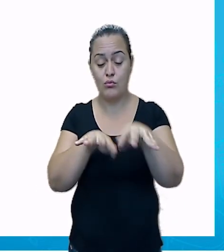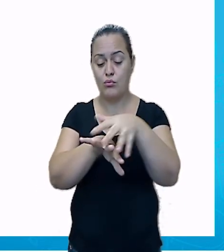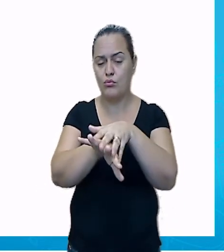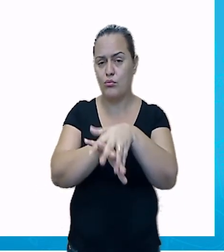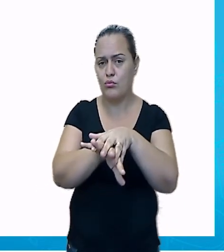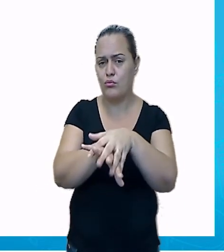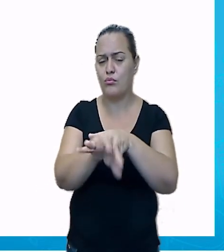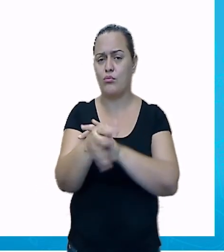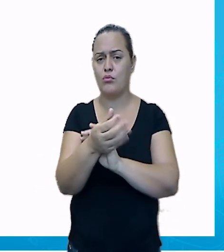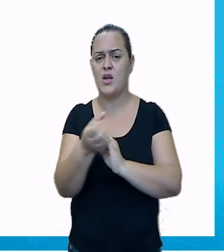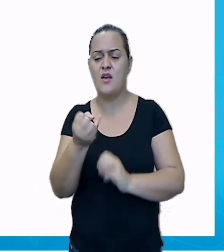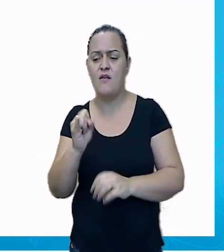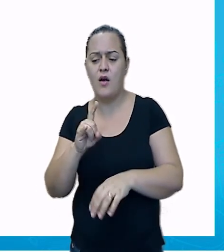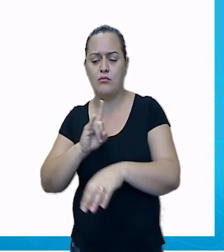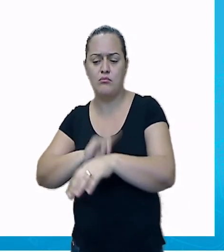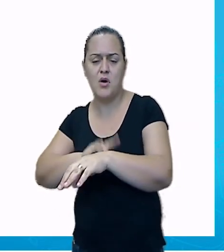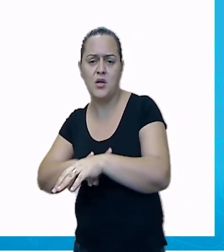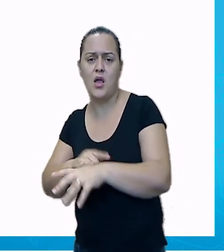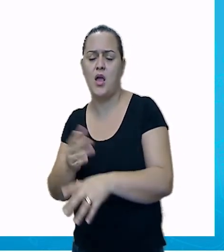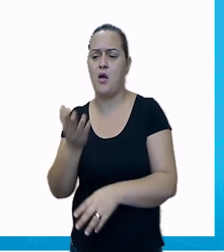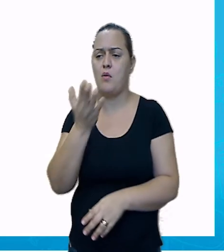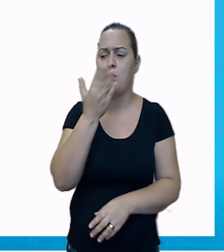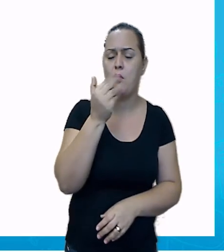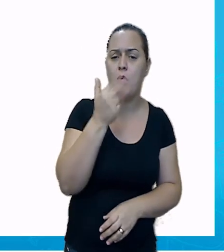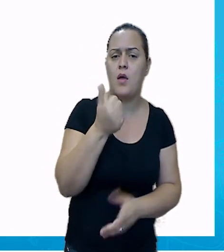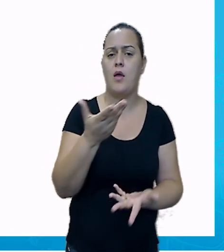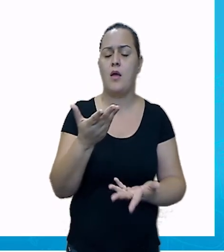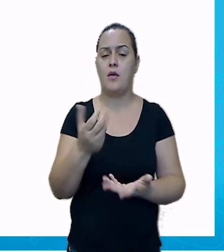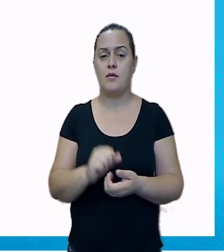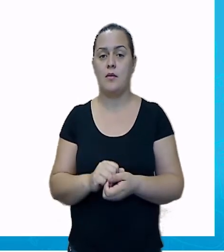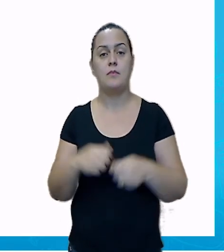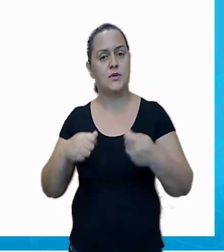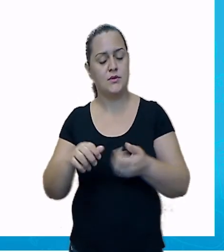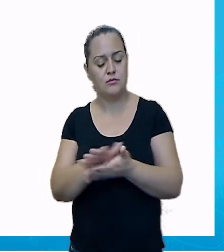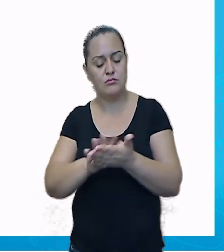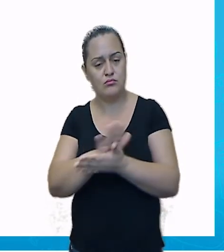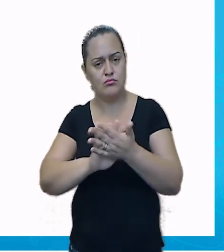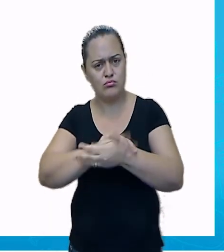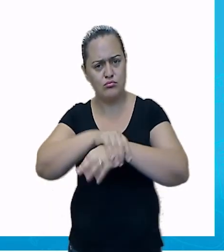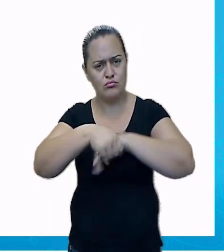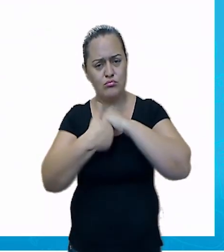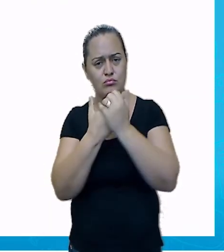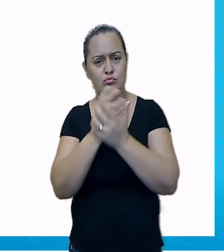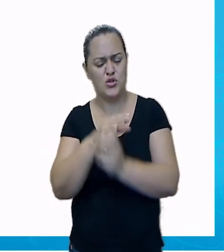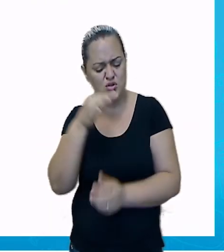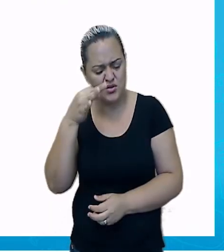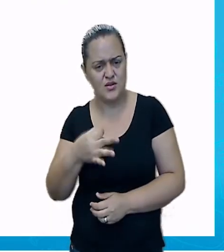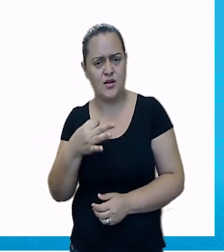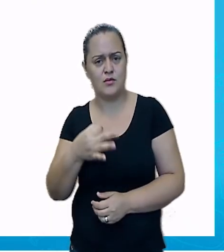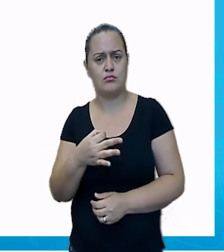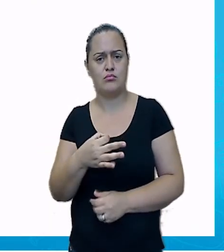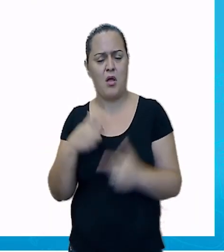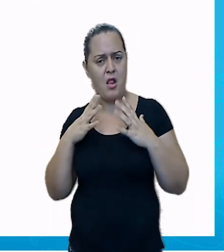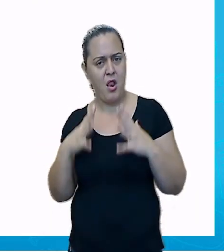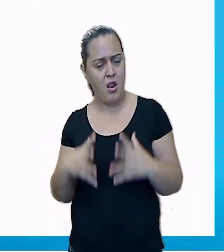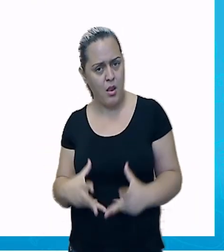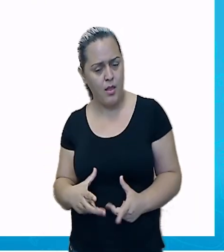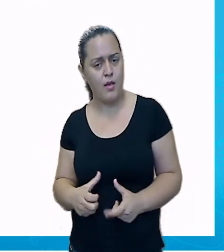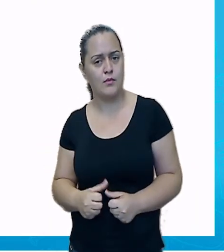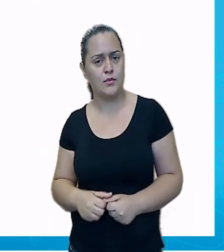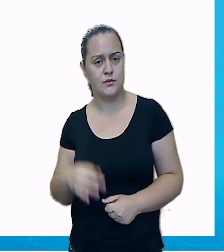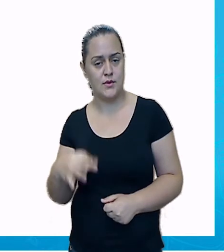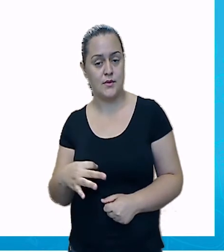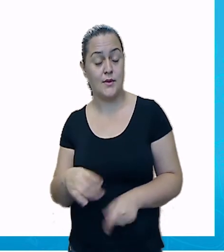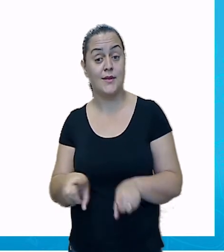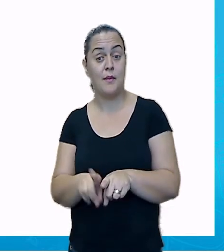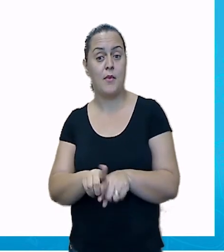banheiro, vai almoçar, vai lanchar. A gente tem que lavar as mãos antes. E também usar sempre o álcool em